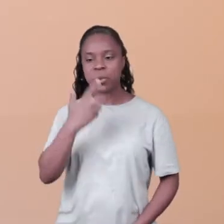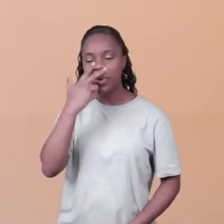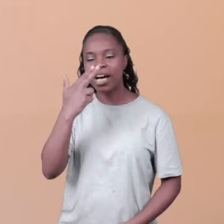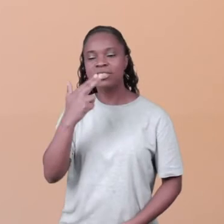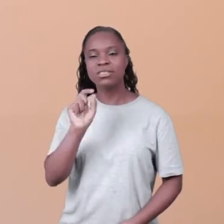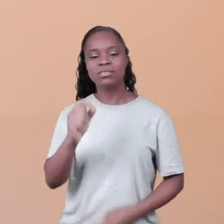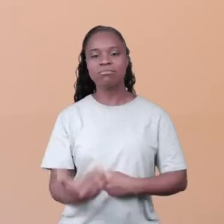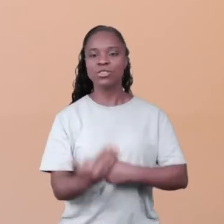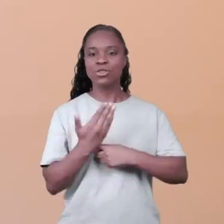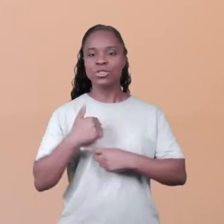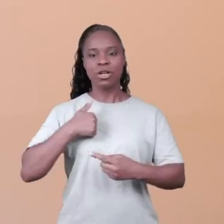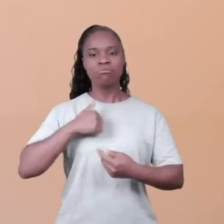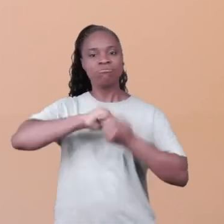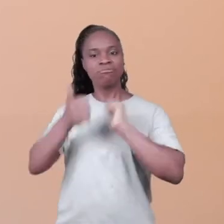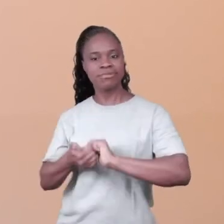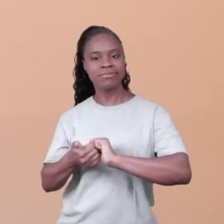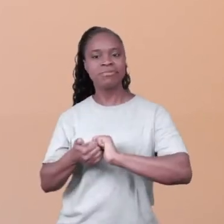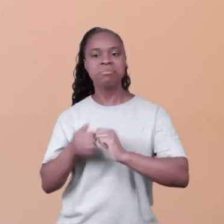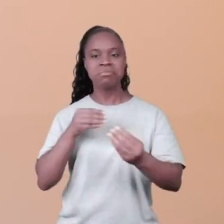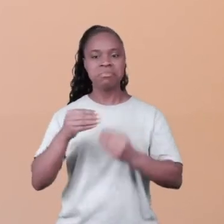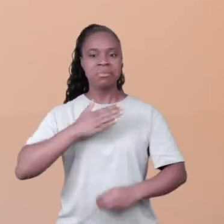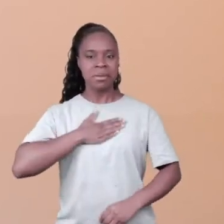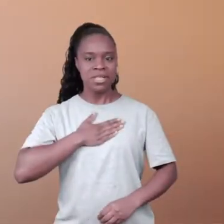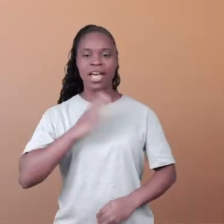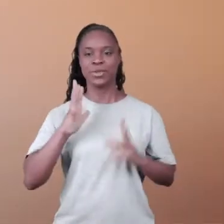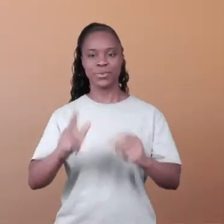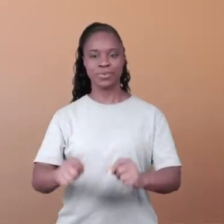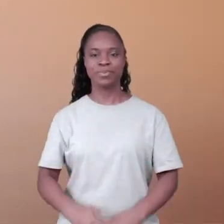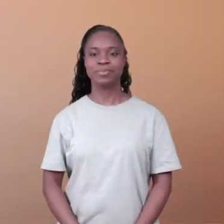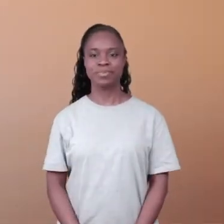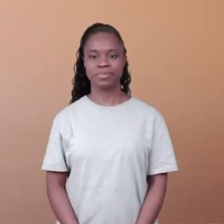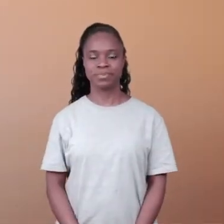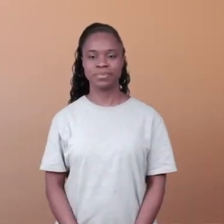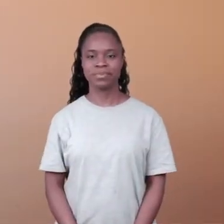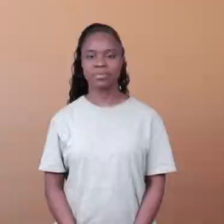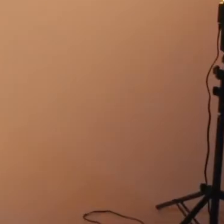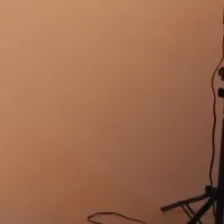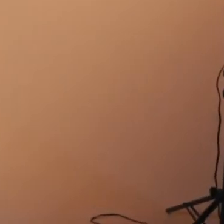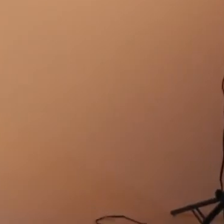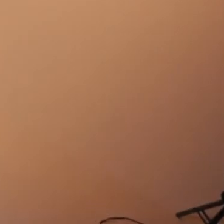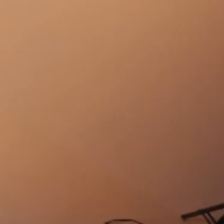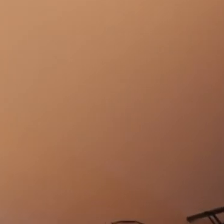isso me torna uma pessoa adaptável. Para mim, isso é tudo.